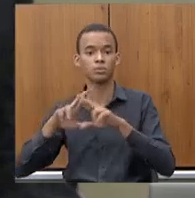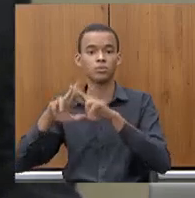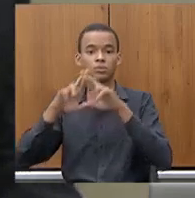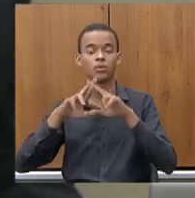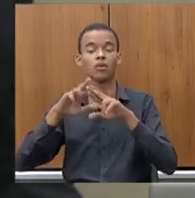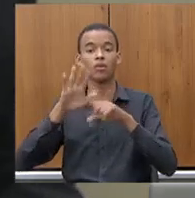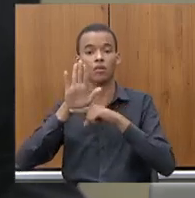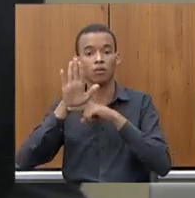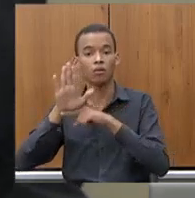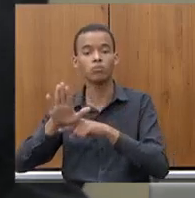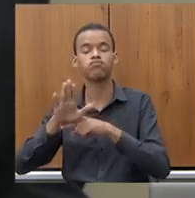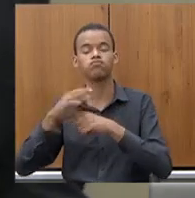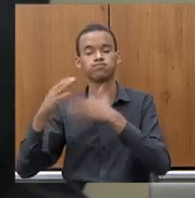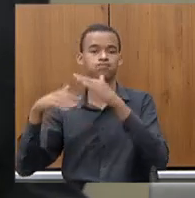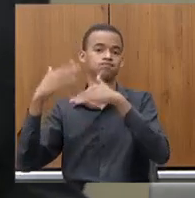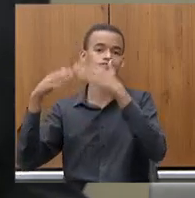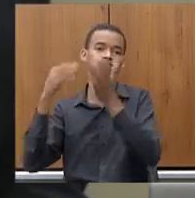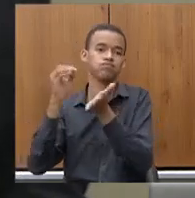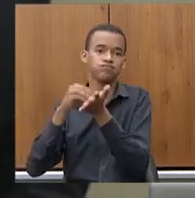energia então